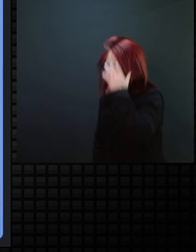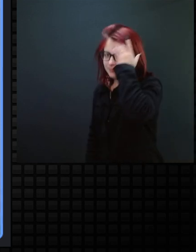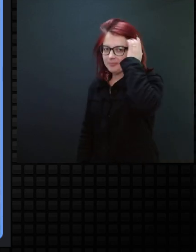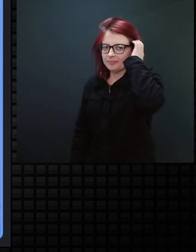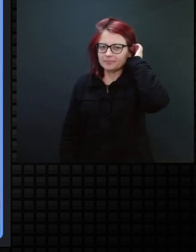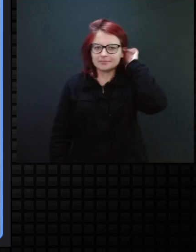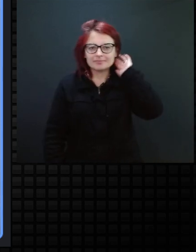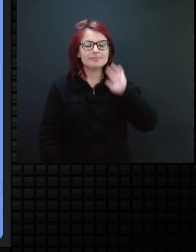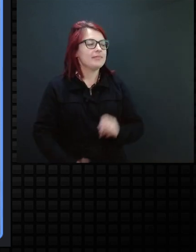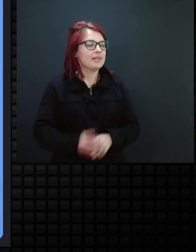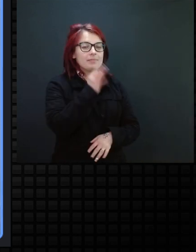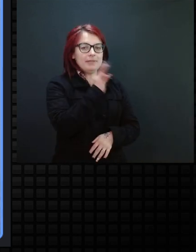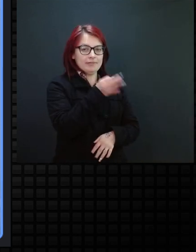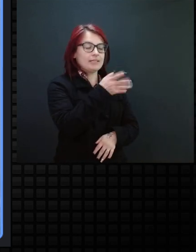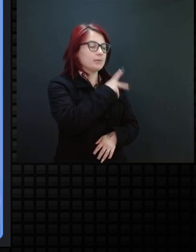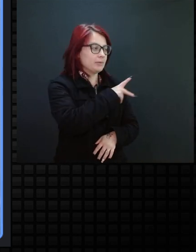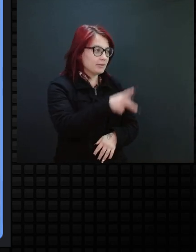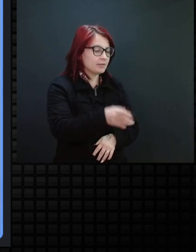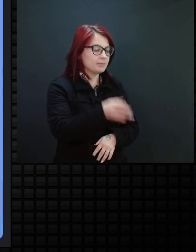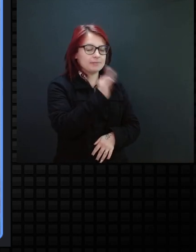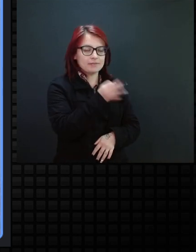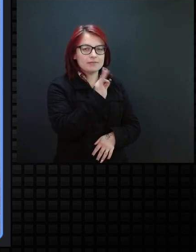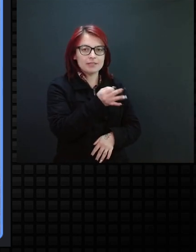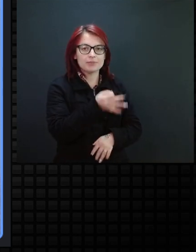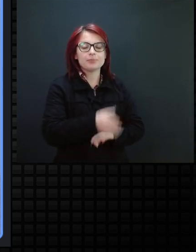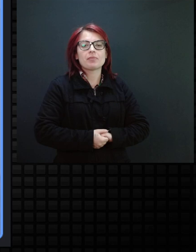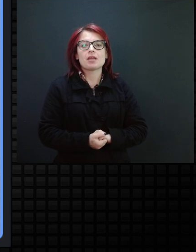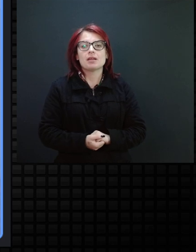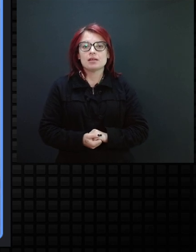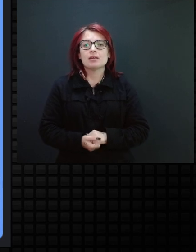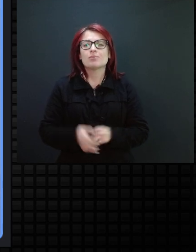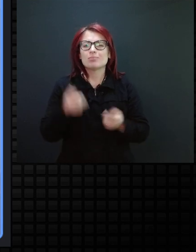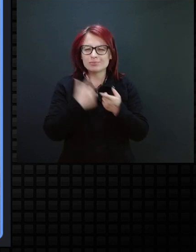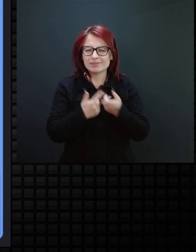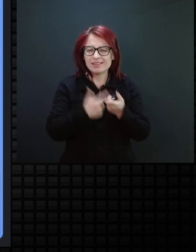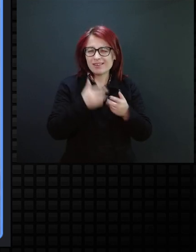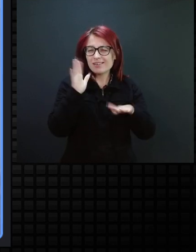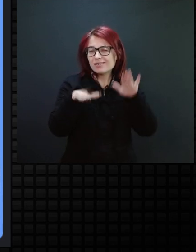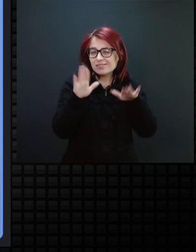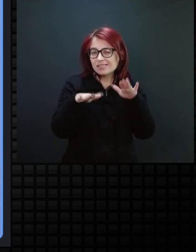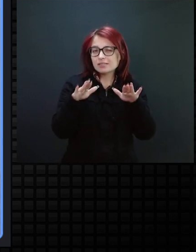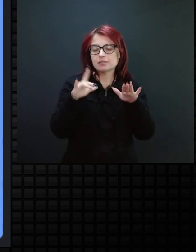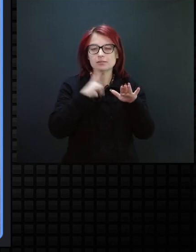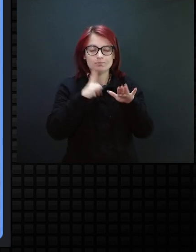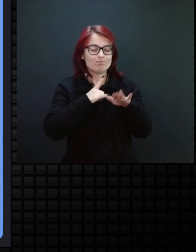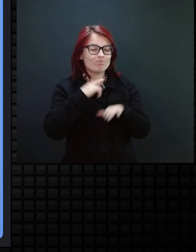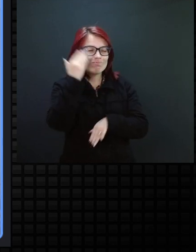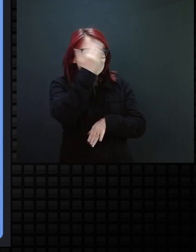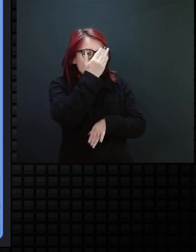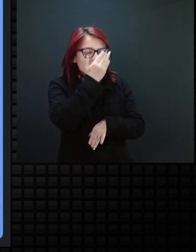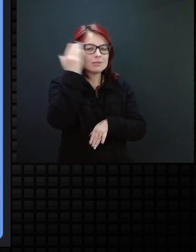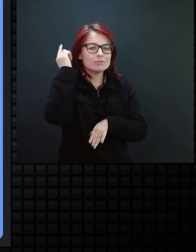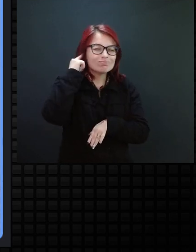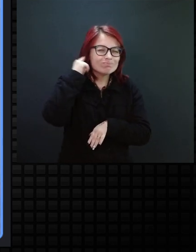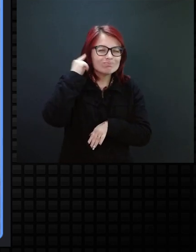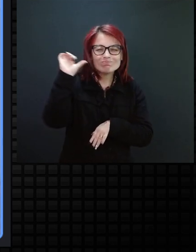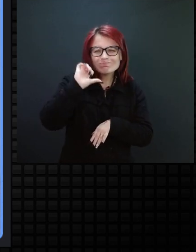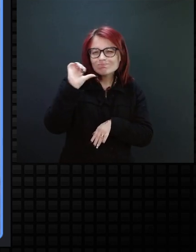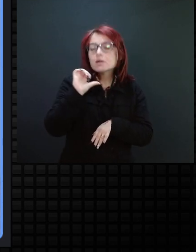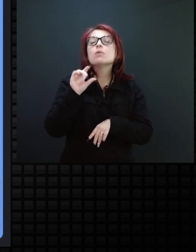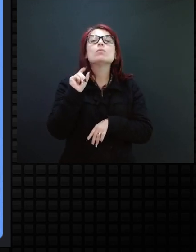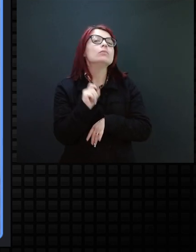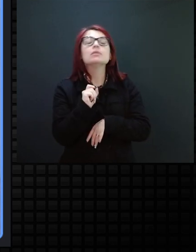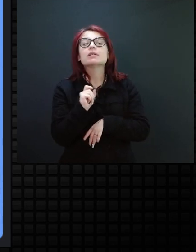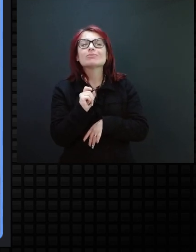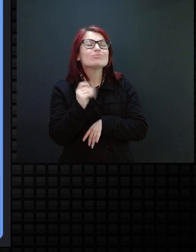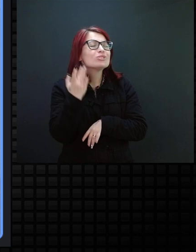com a visão e a audição severamente comprometidos, ou sem visão e sem audição, você não consegue saber o que